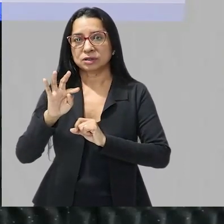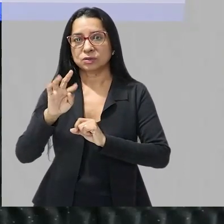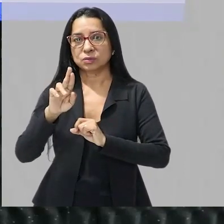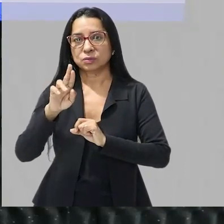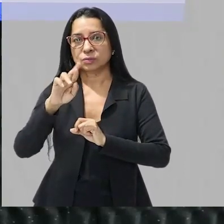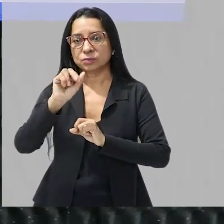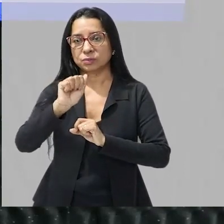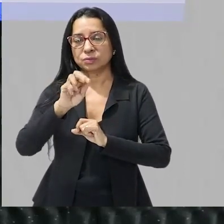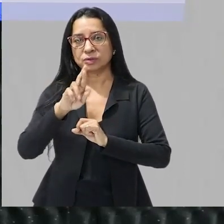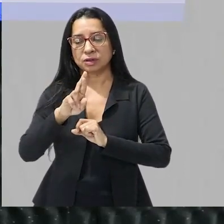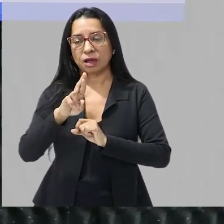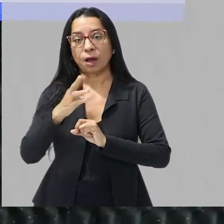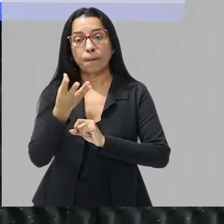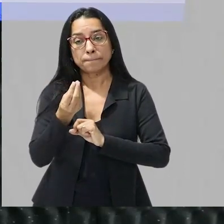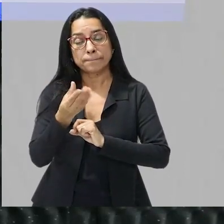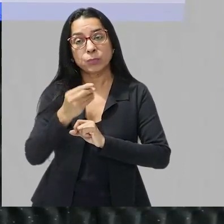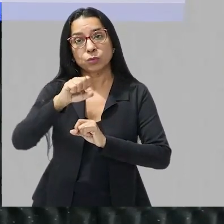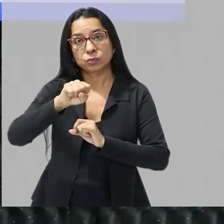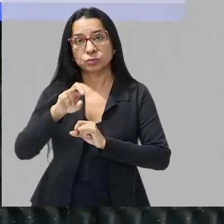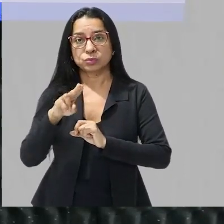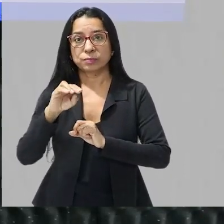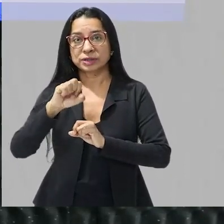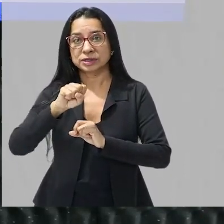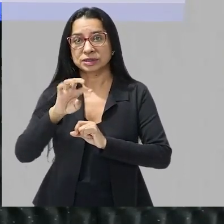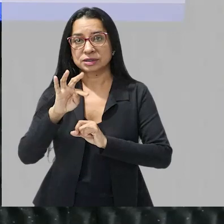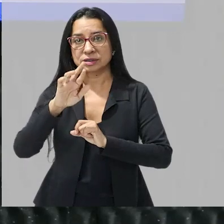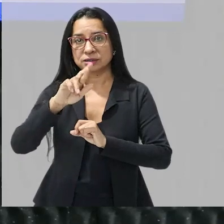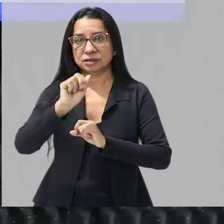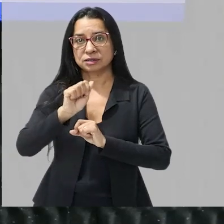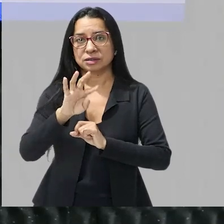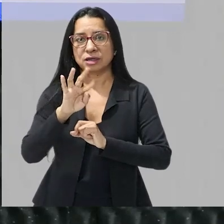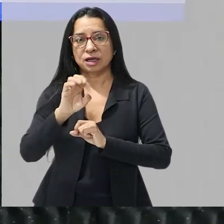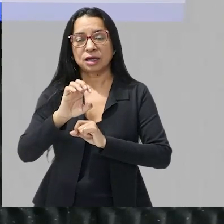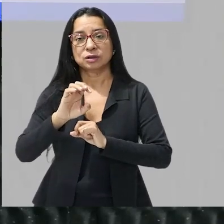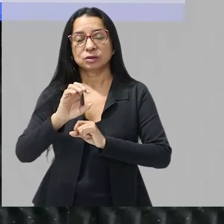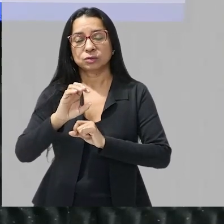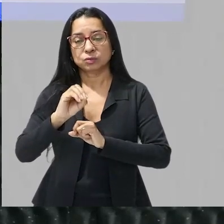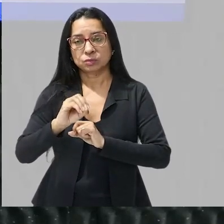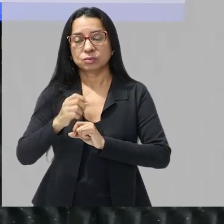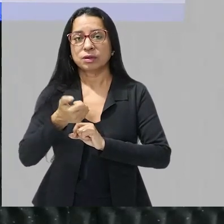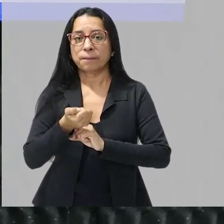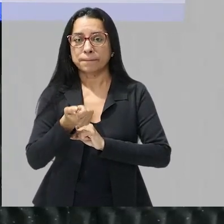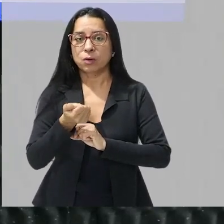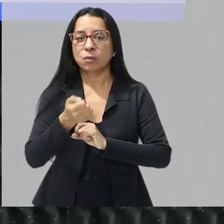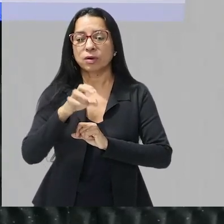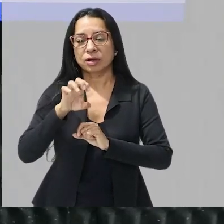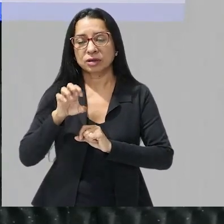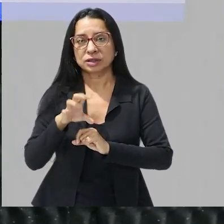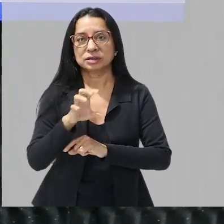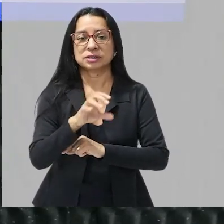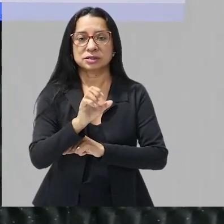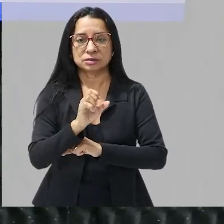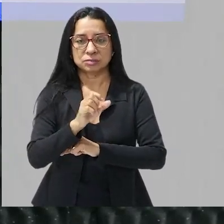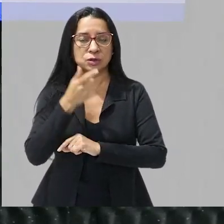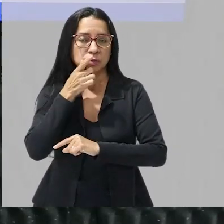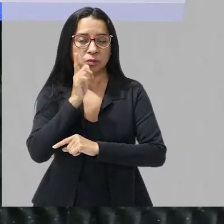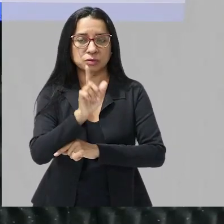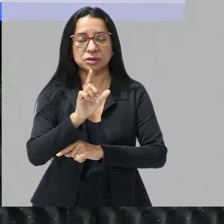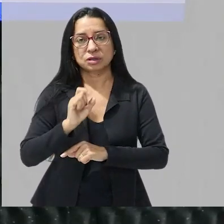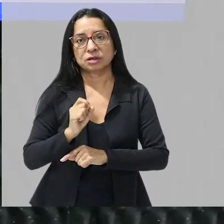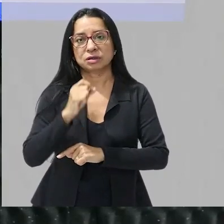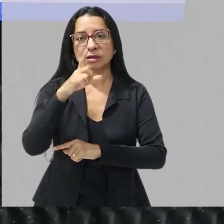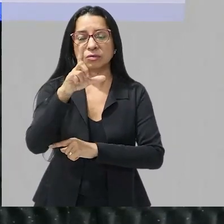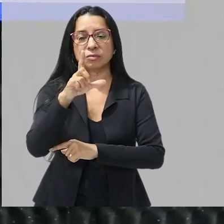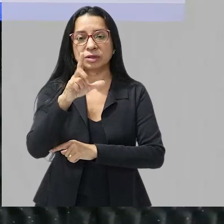substrato para pouca enzima então a enzima ela chega a sua velocidade máxima e ela não consegue aumentar essa velocidade além desse